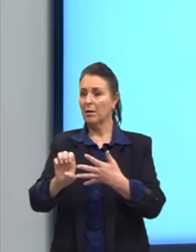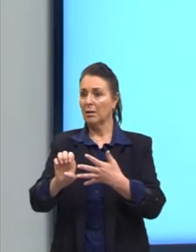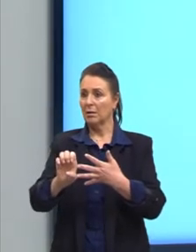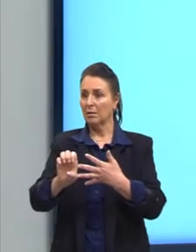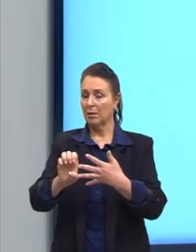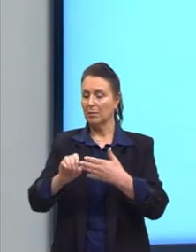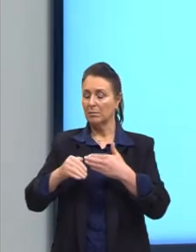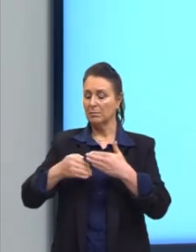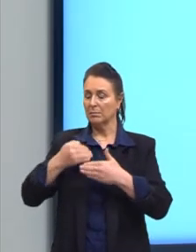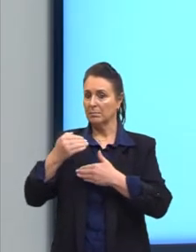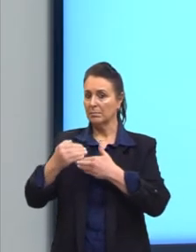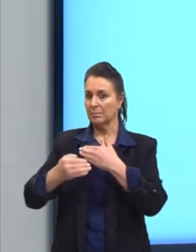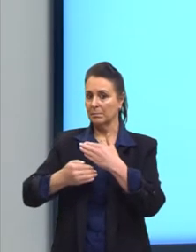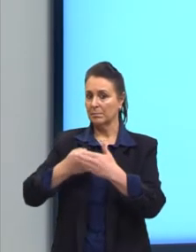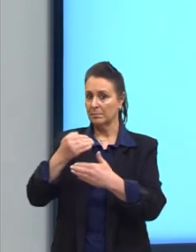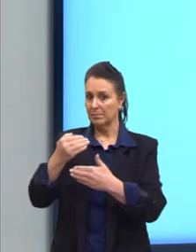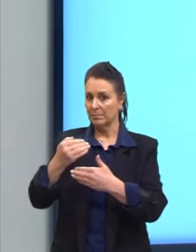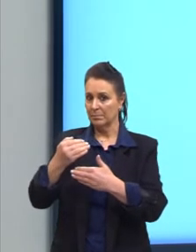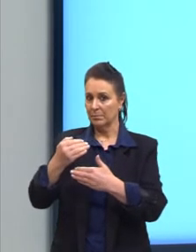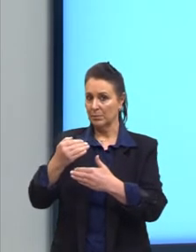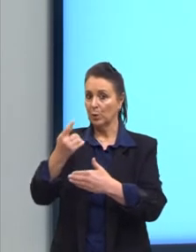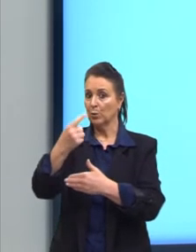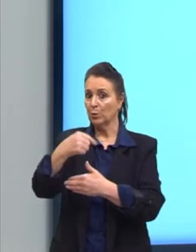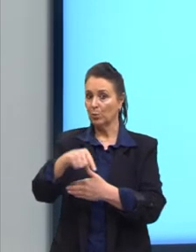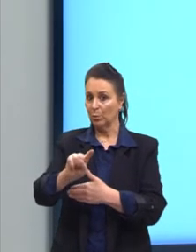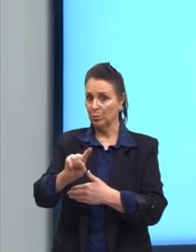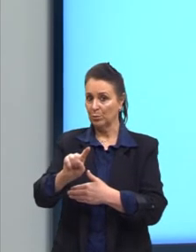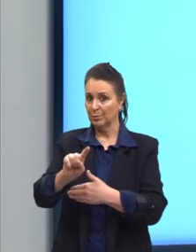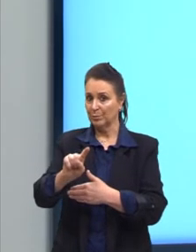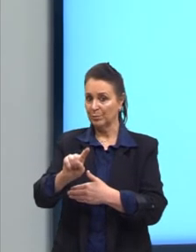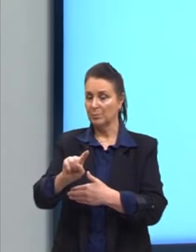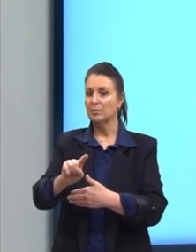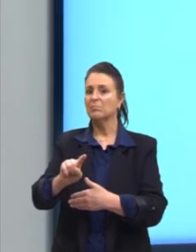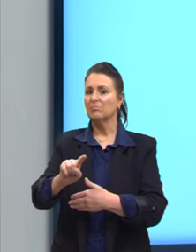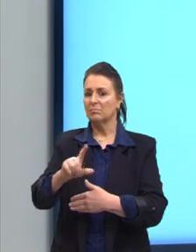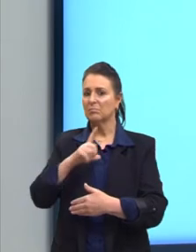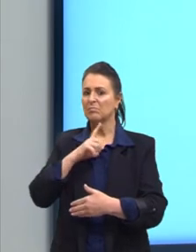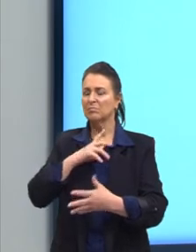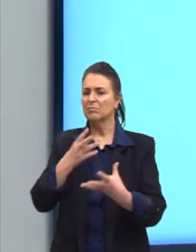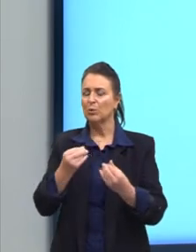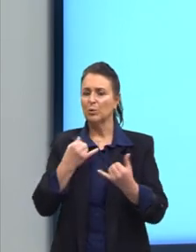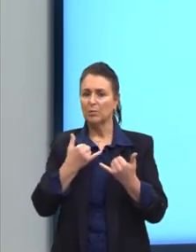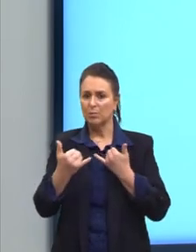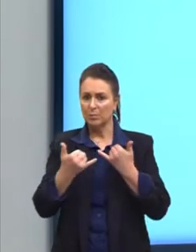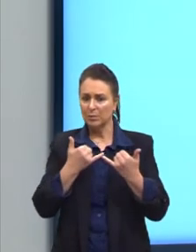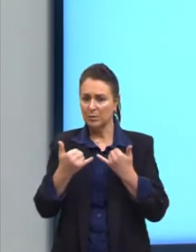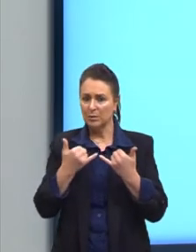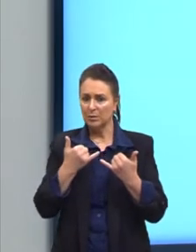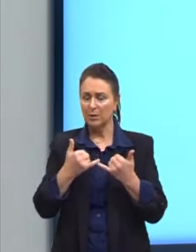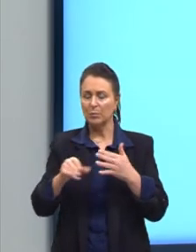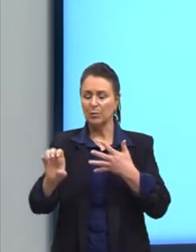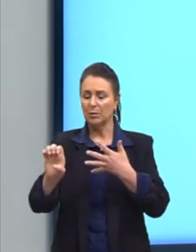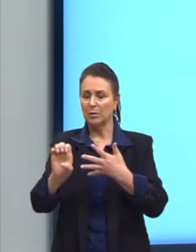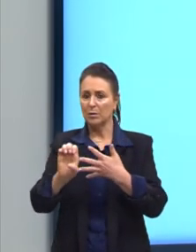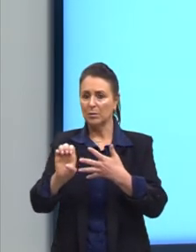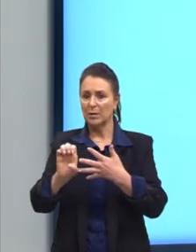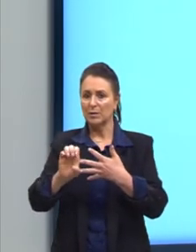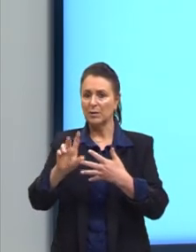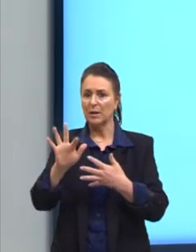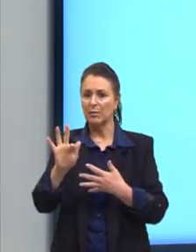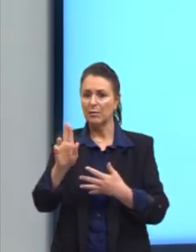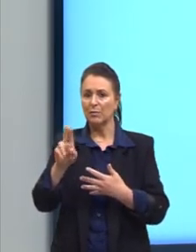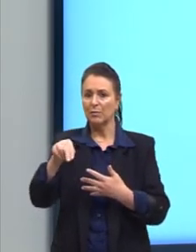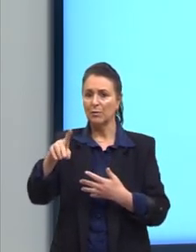desenvolvimento de outra. Então, nós vemos bastante isso, por exemplo, em espécies de fungo e